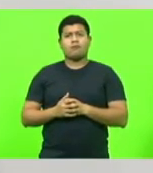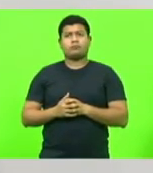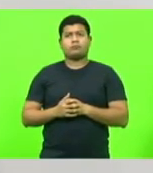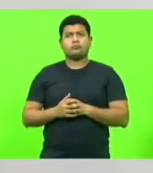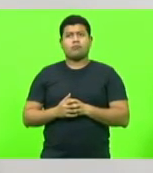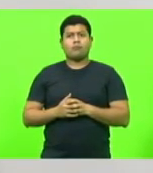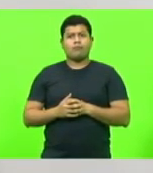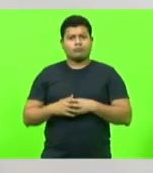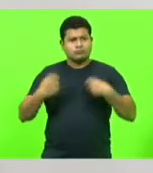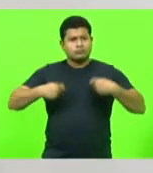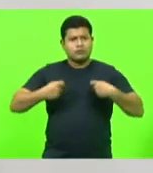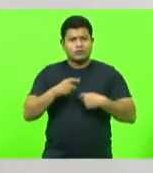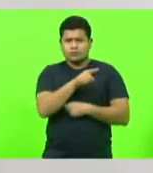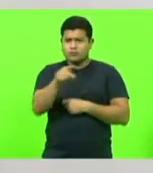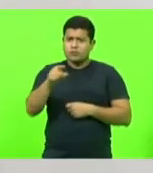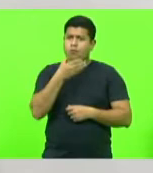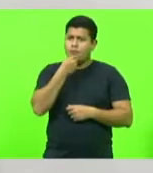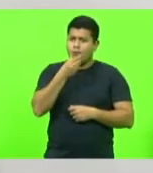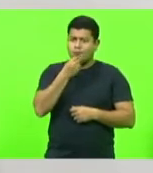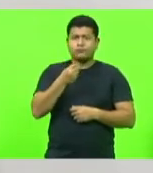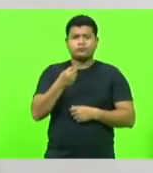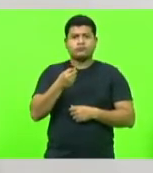comporta-se como homens daqui para frente,